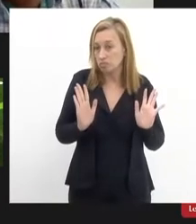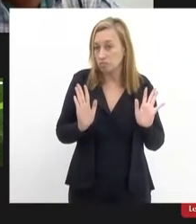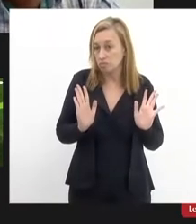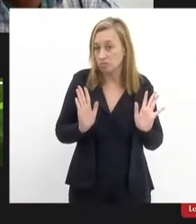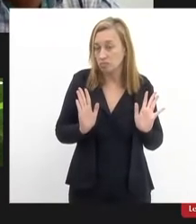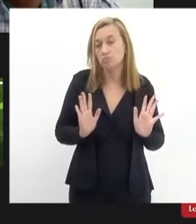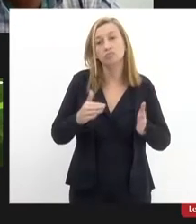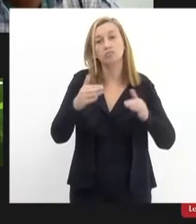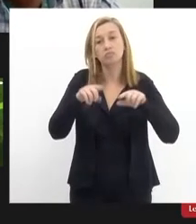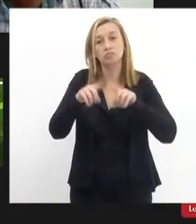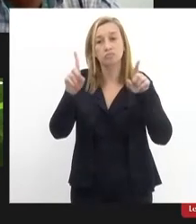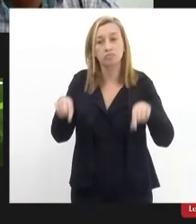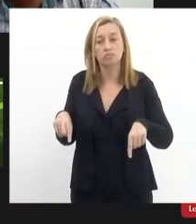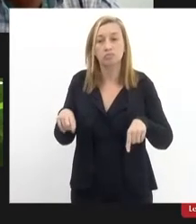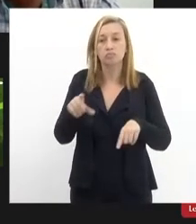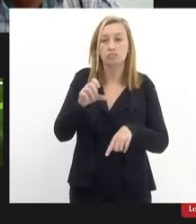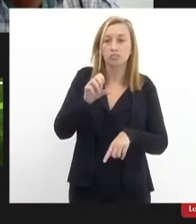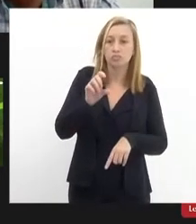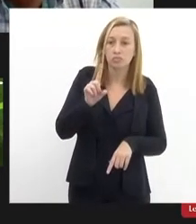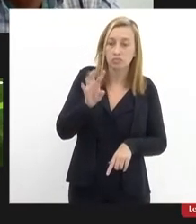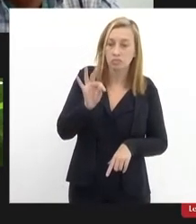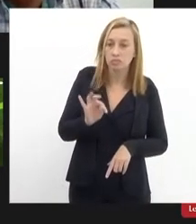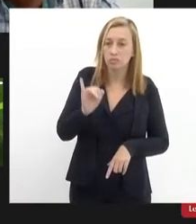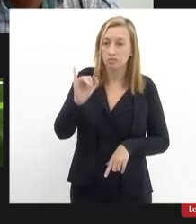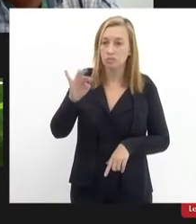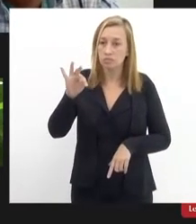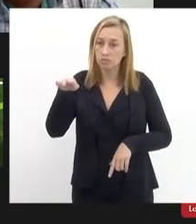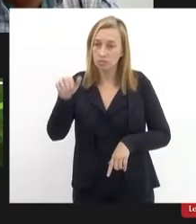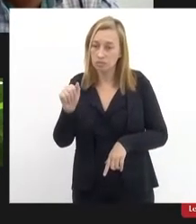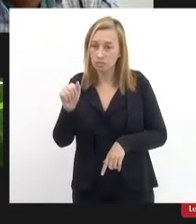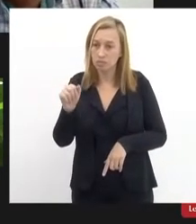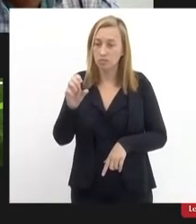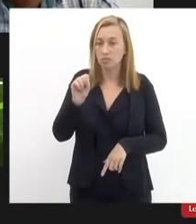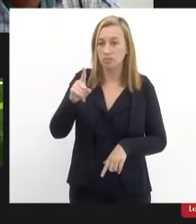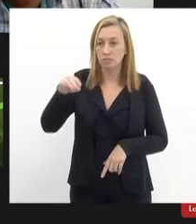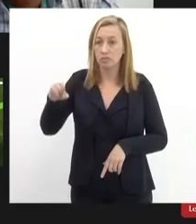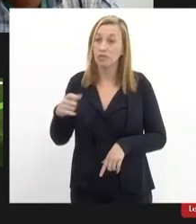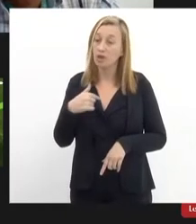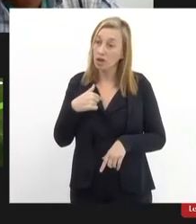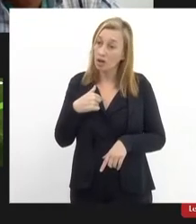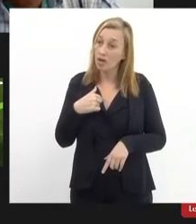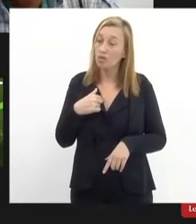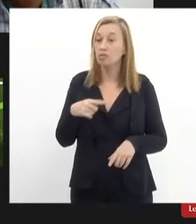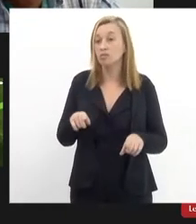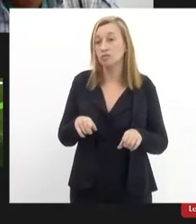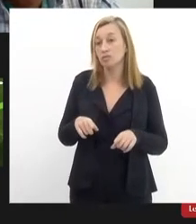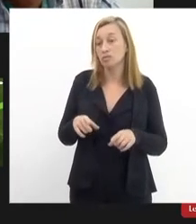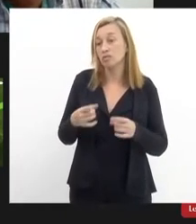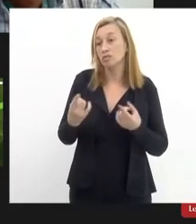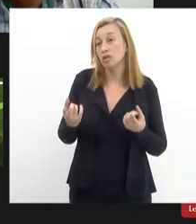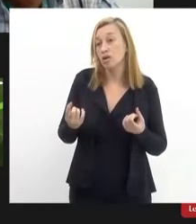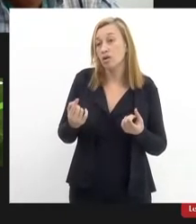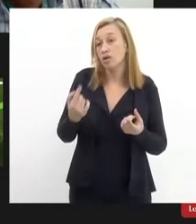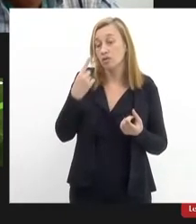servidor da Justiça da Sérgio fui vítima da privatização então eu acho que dessa maneira já